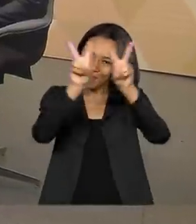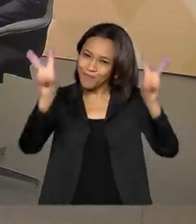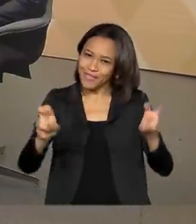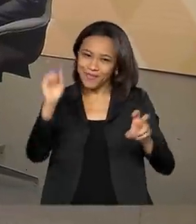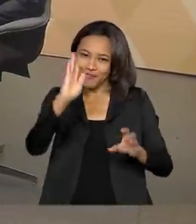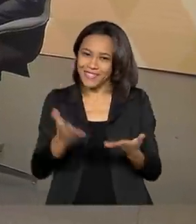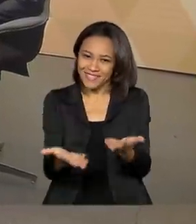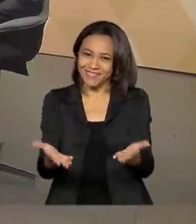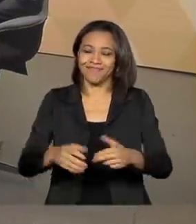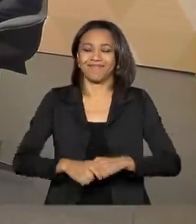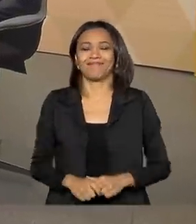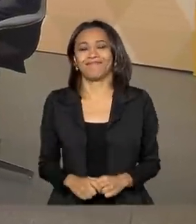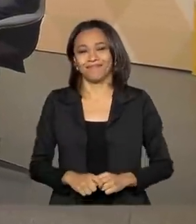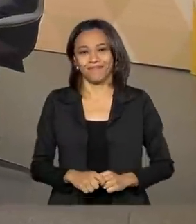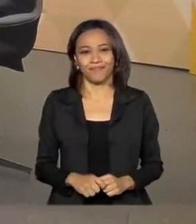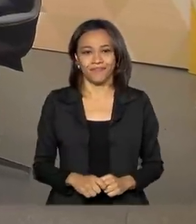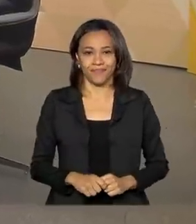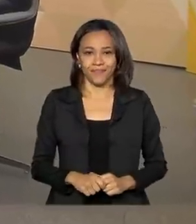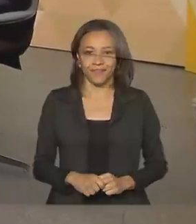na TV Brasil.